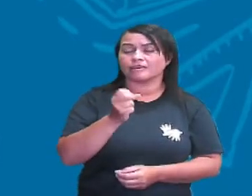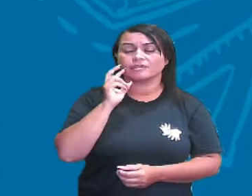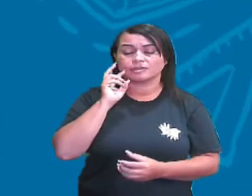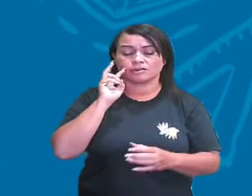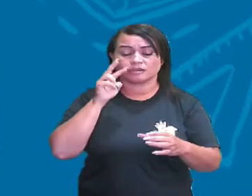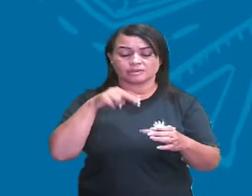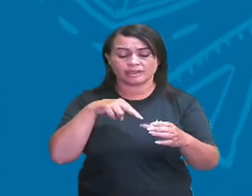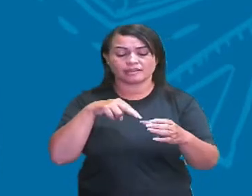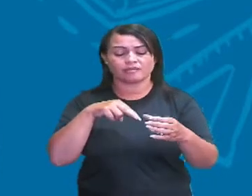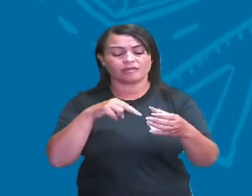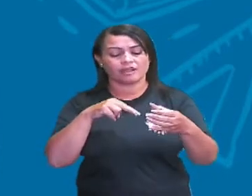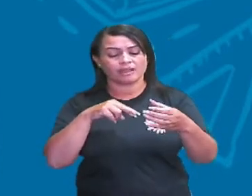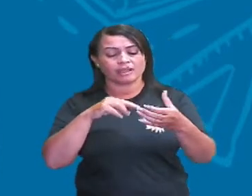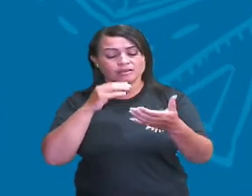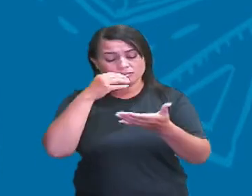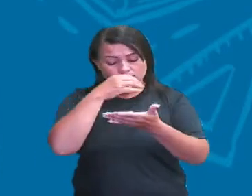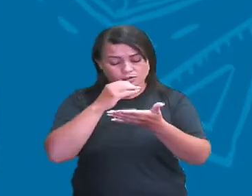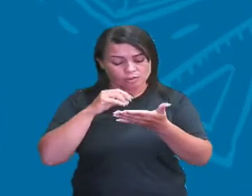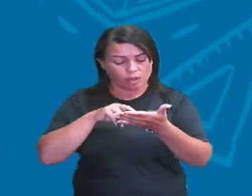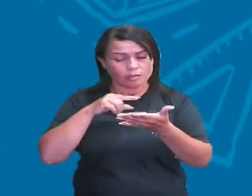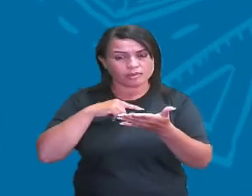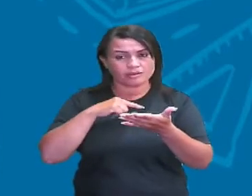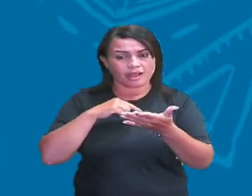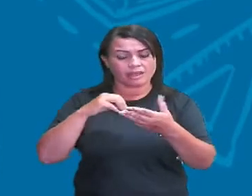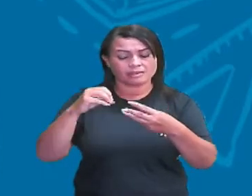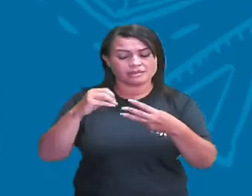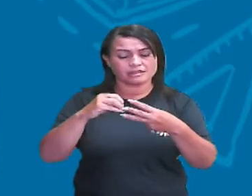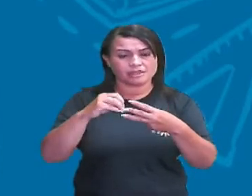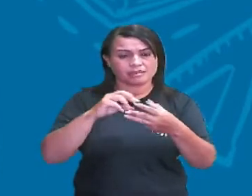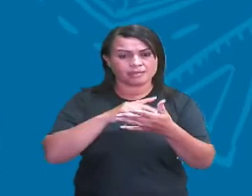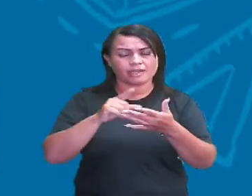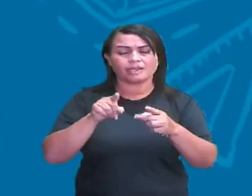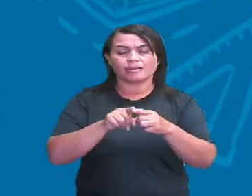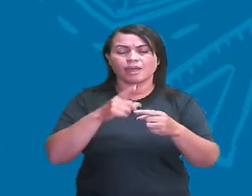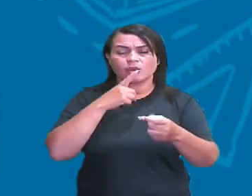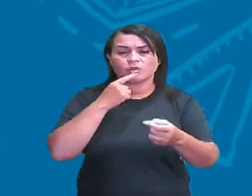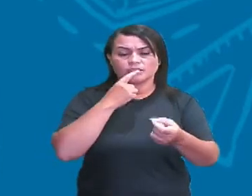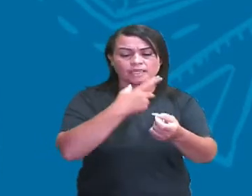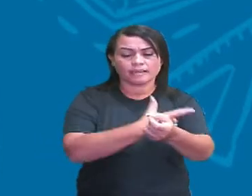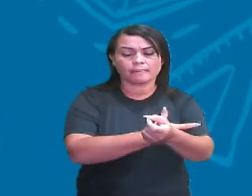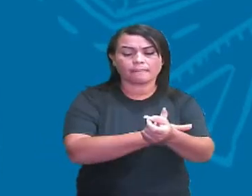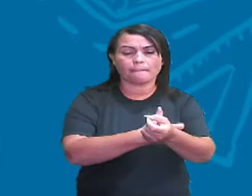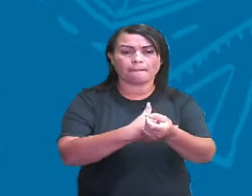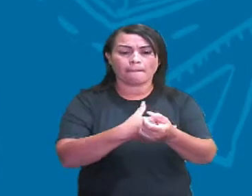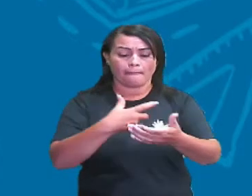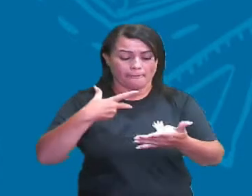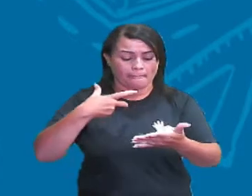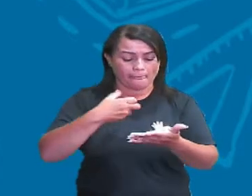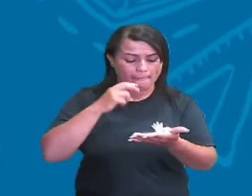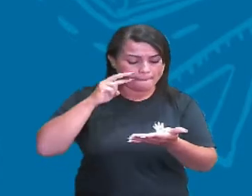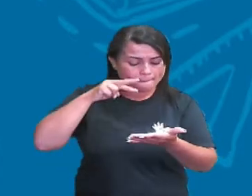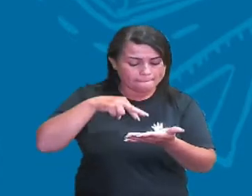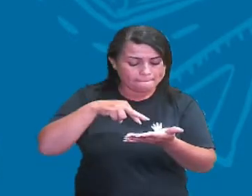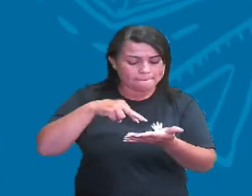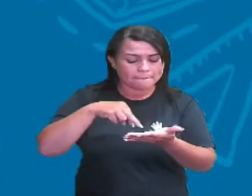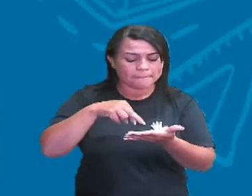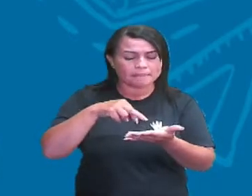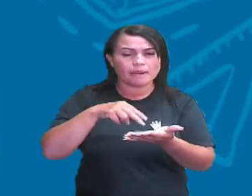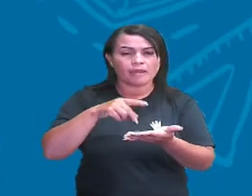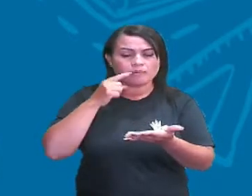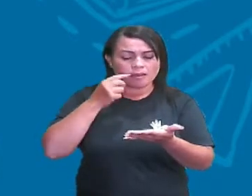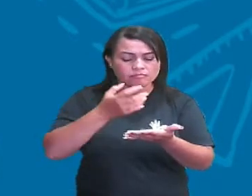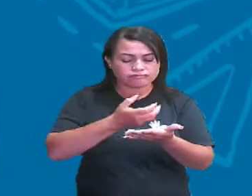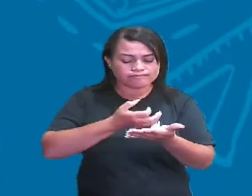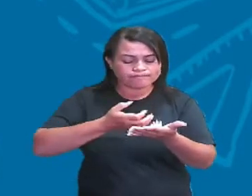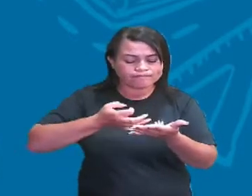vê diversos tipos de células. Ou ainda, com o sangue, em que você observar no microscópio, você poderá ver células de